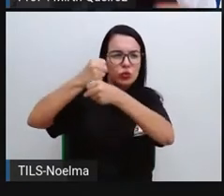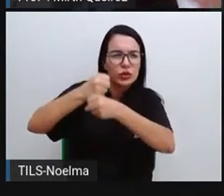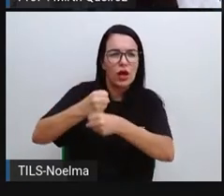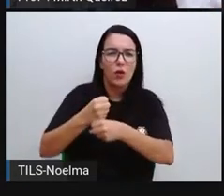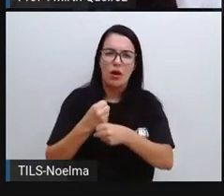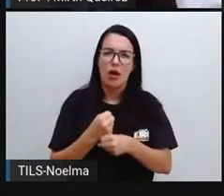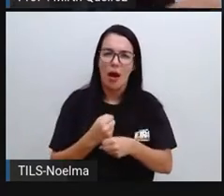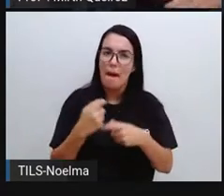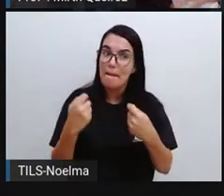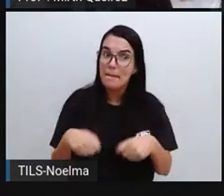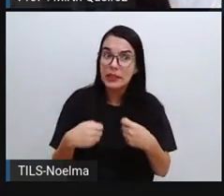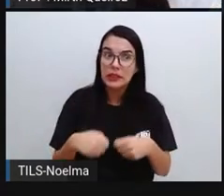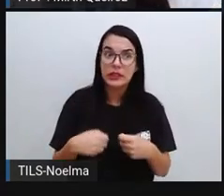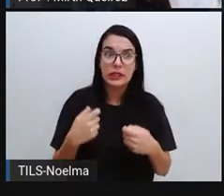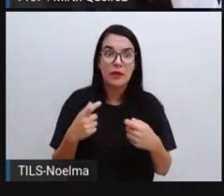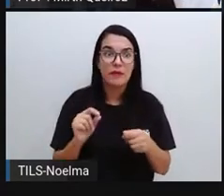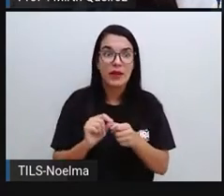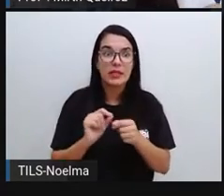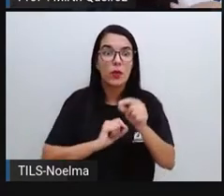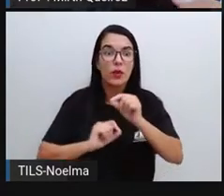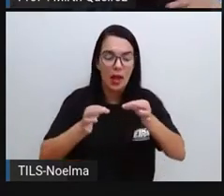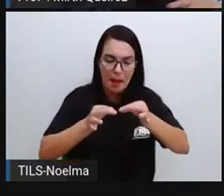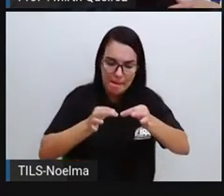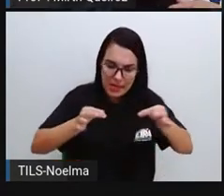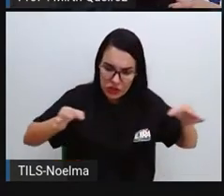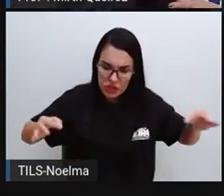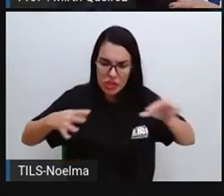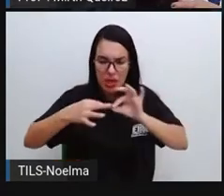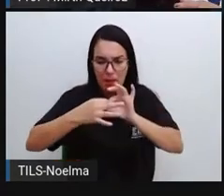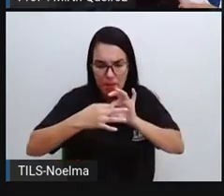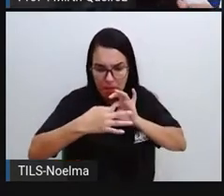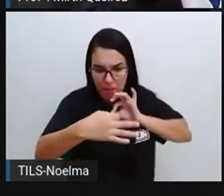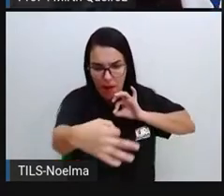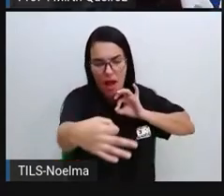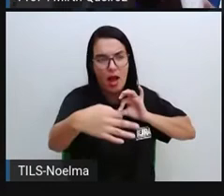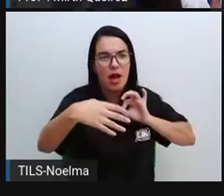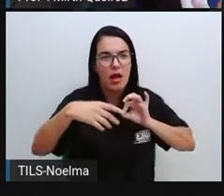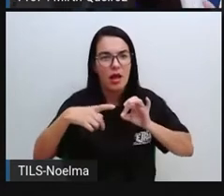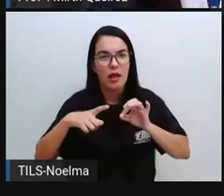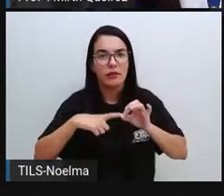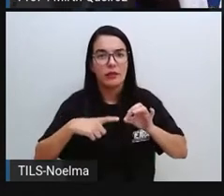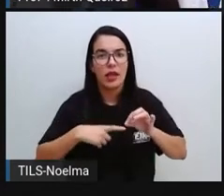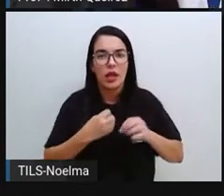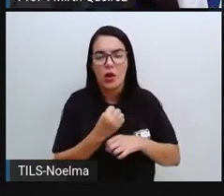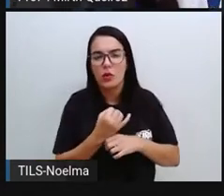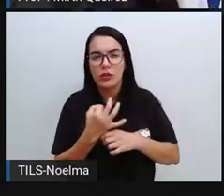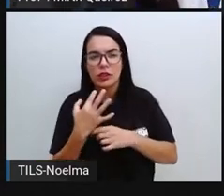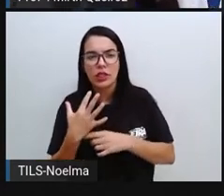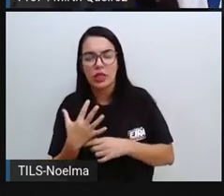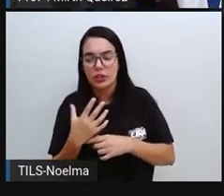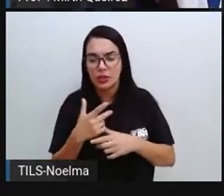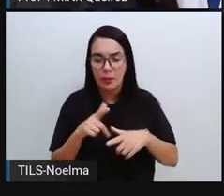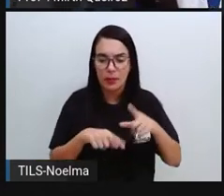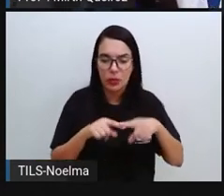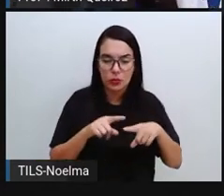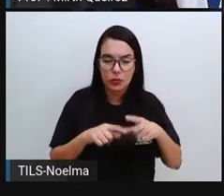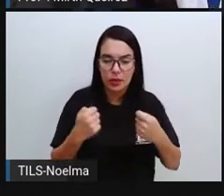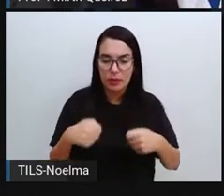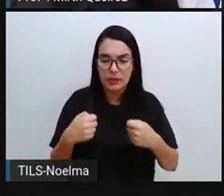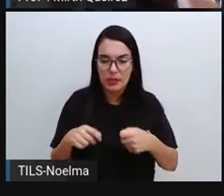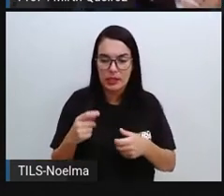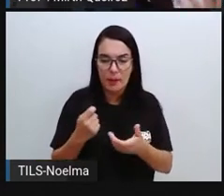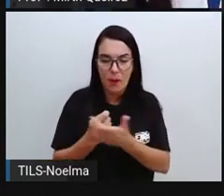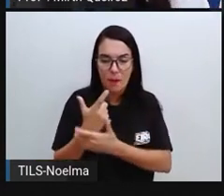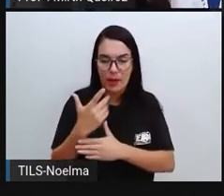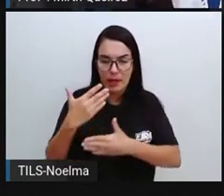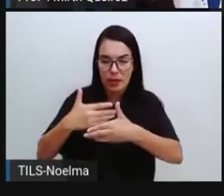que precisam realizar medidas, precisam ver a quantidade de produtos que deverão ser utilizados pra aquela construção, né?